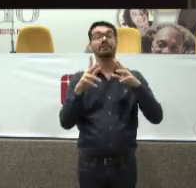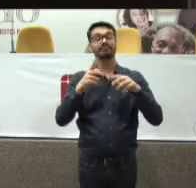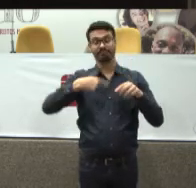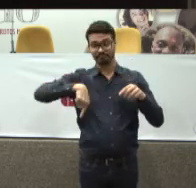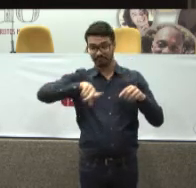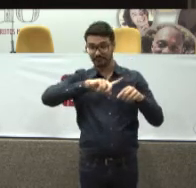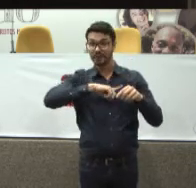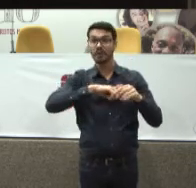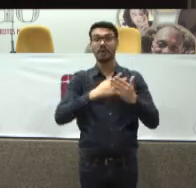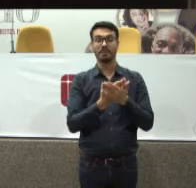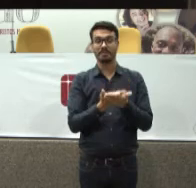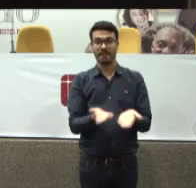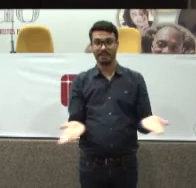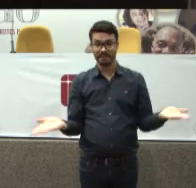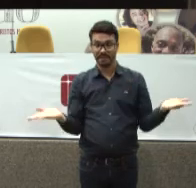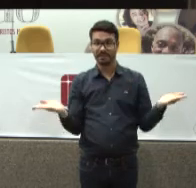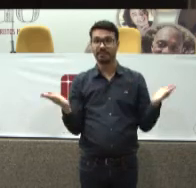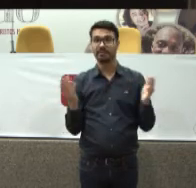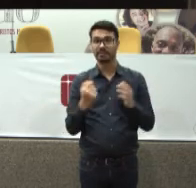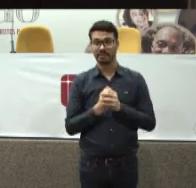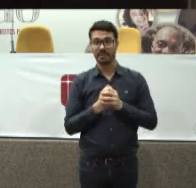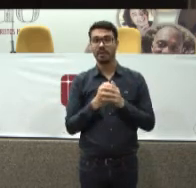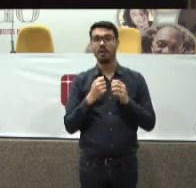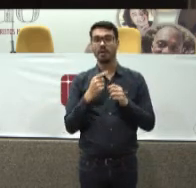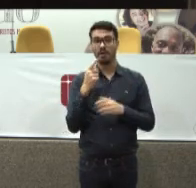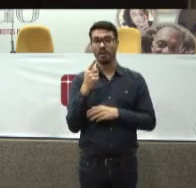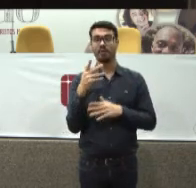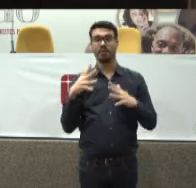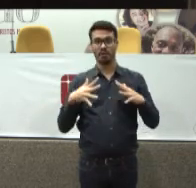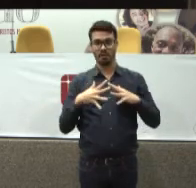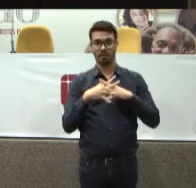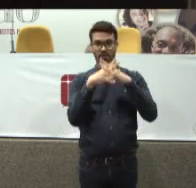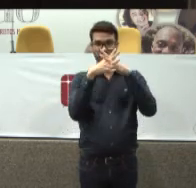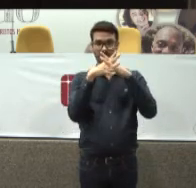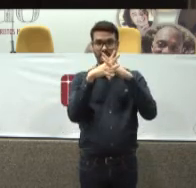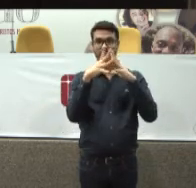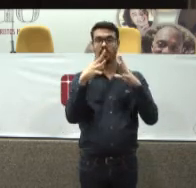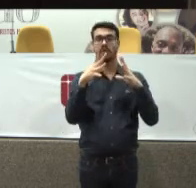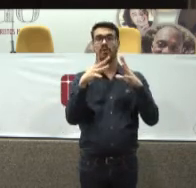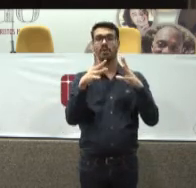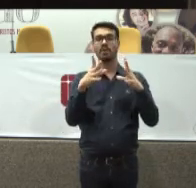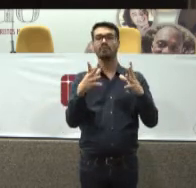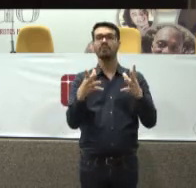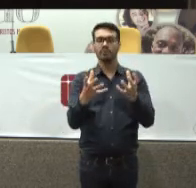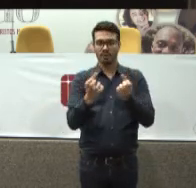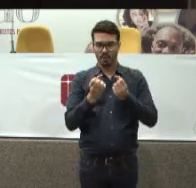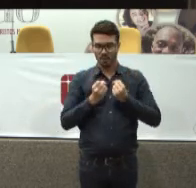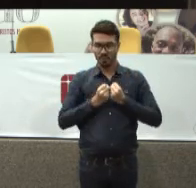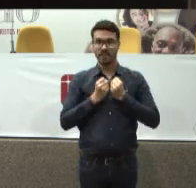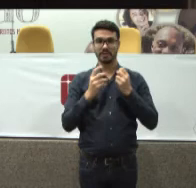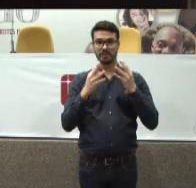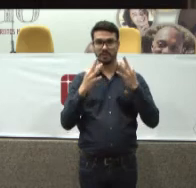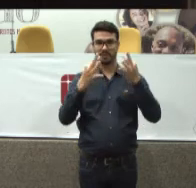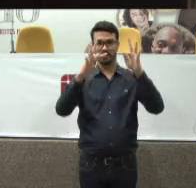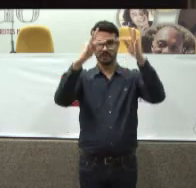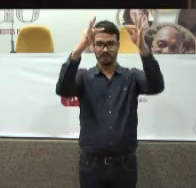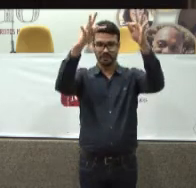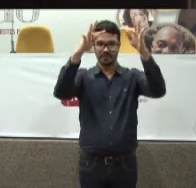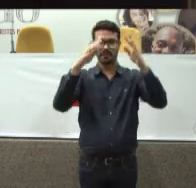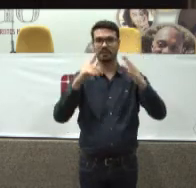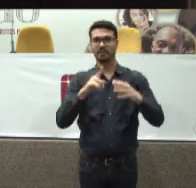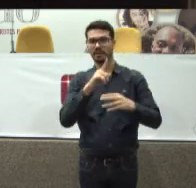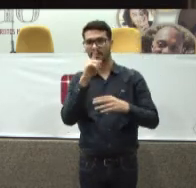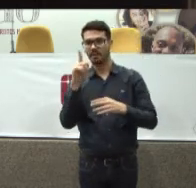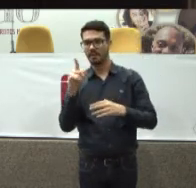nós estamos perdendo É o conflito Sobre a incorporação De tecnologia É dizer que a Conitec É